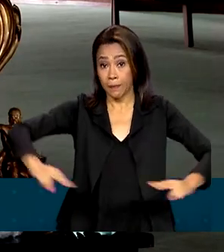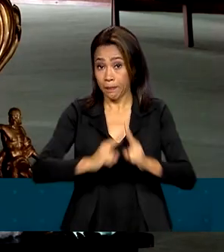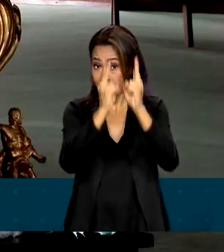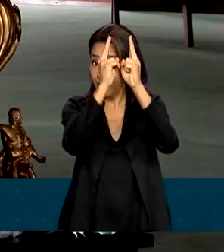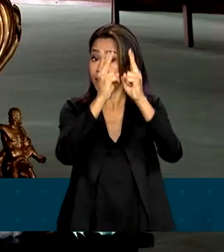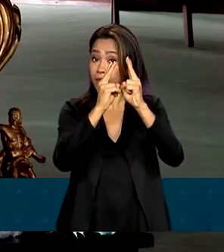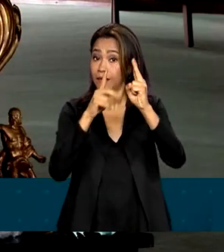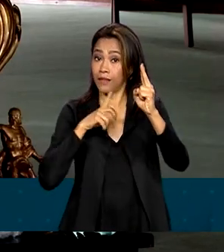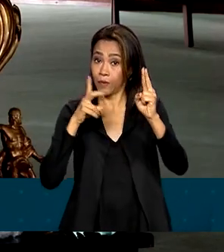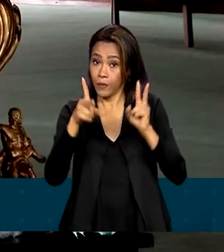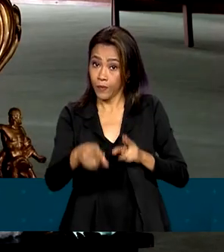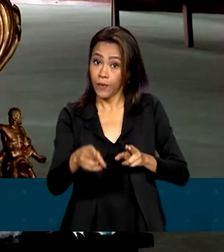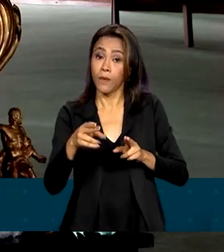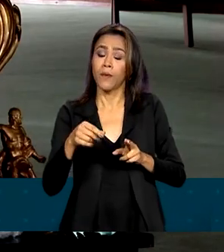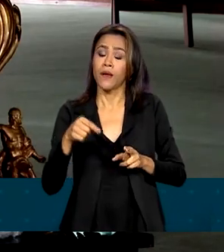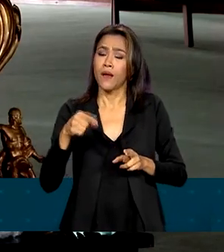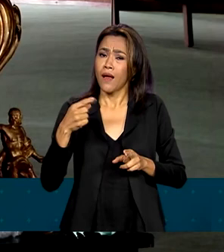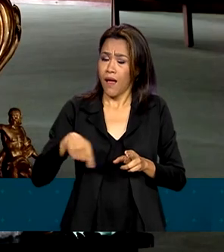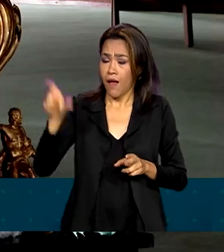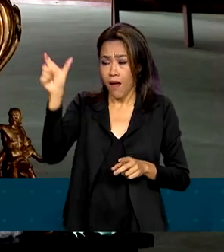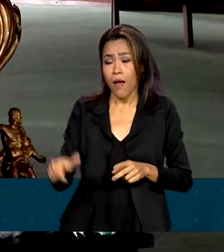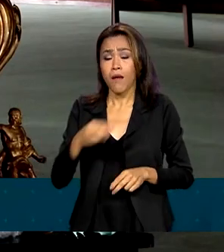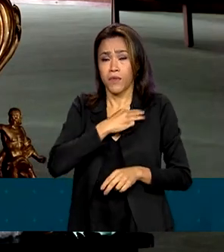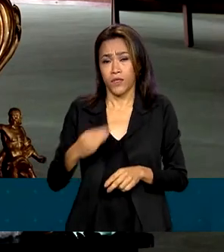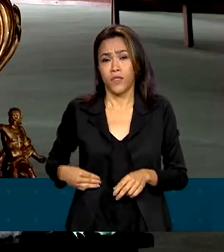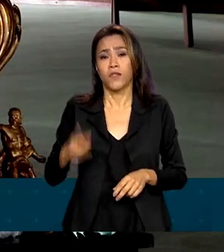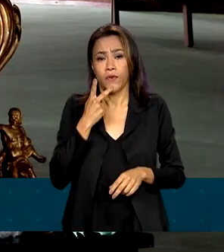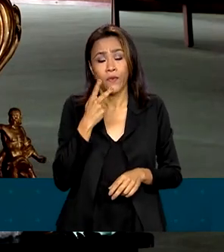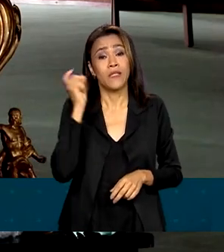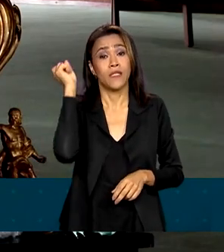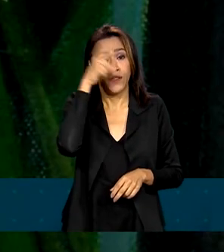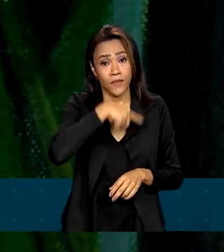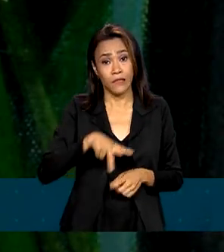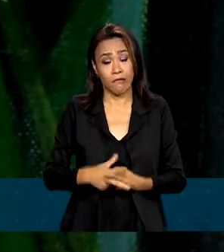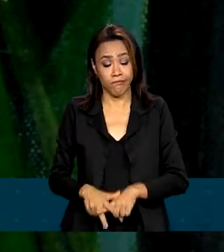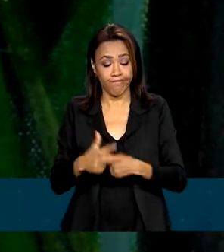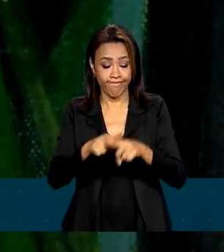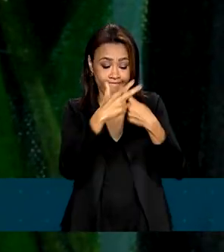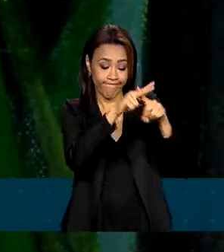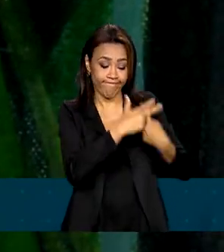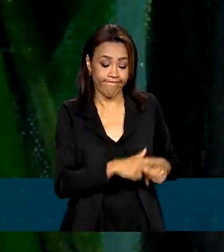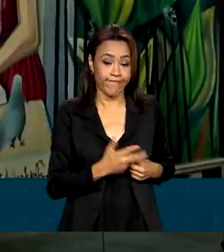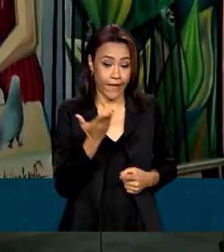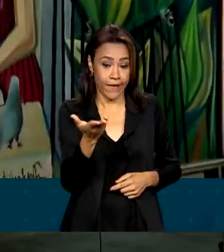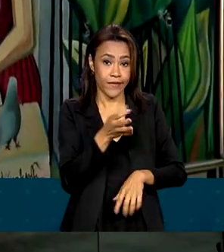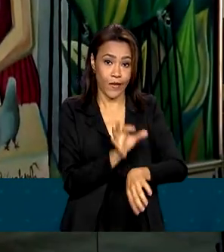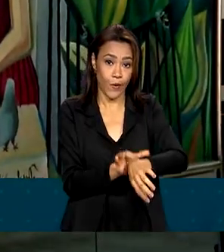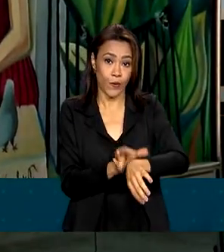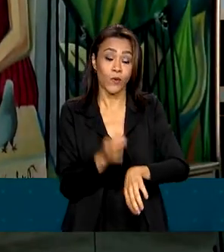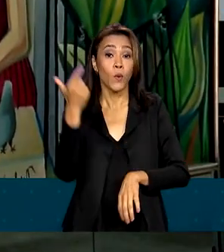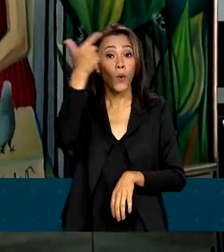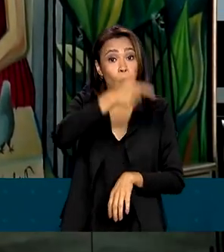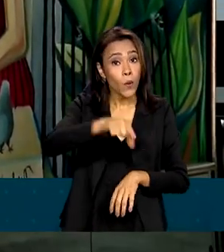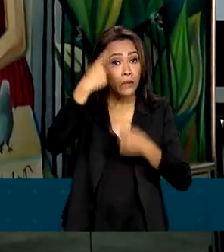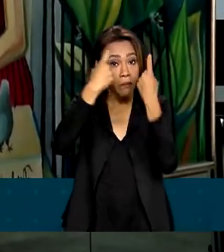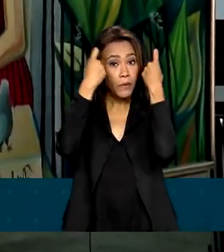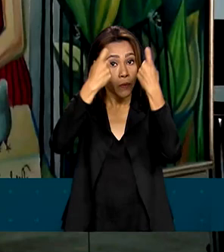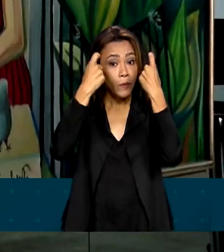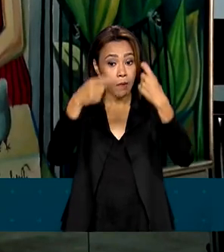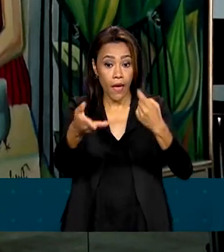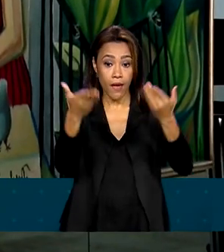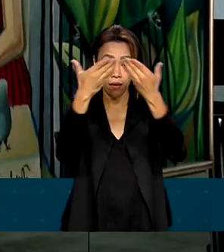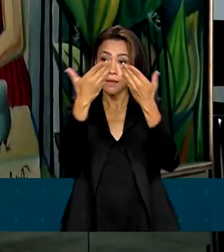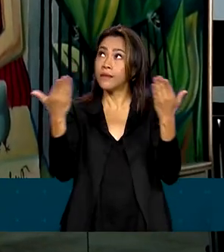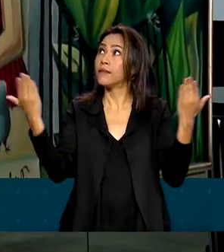a ministra da Cultura, dificilmente será possível recuperar esse relógio. Outra obra que preocupa os especialistas é o